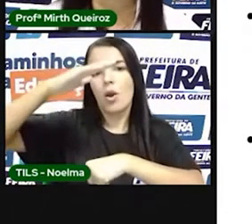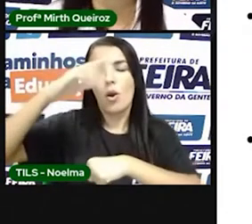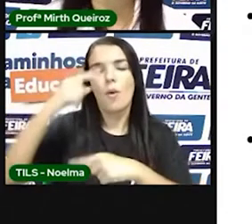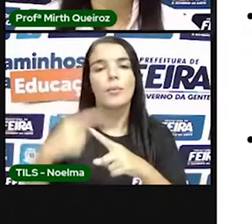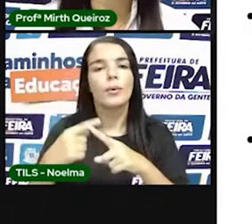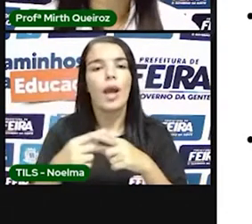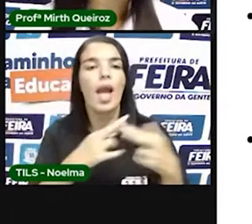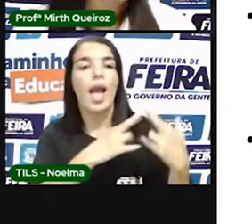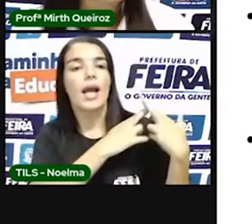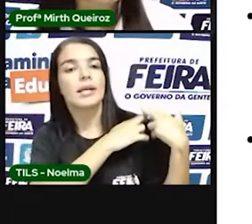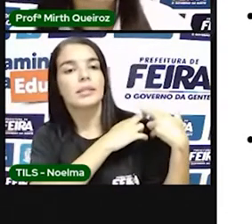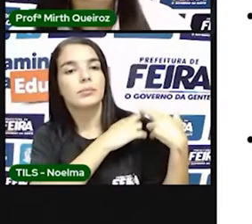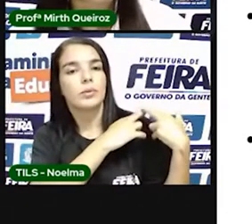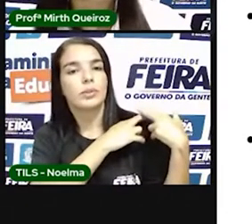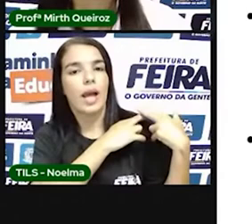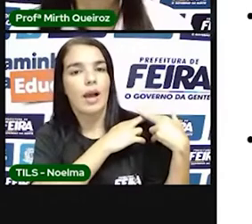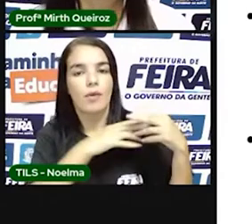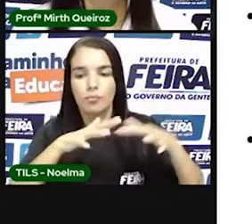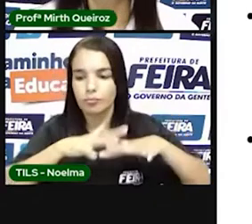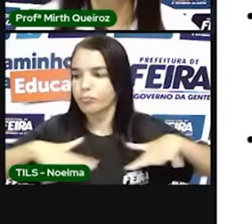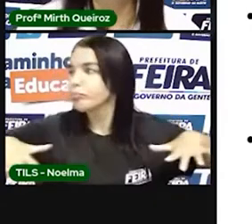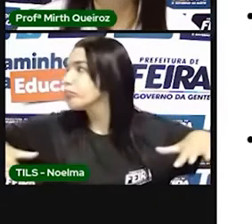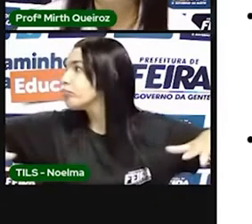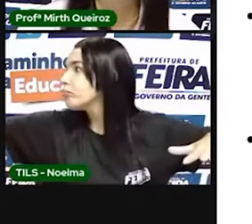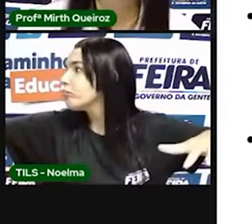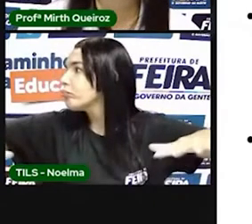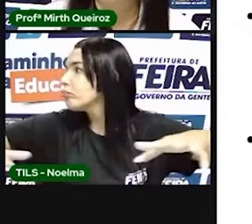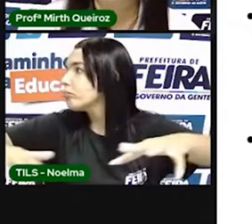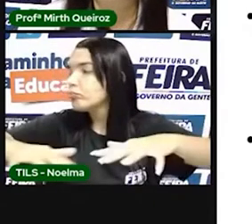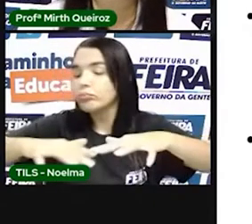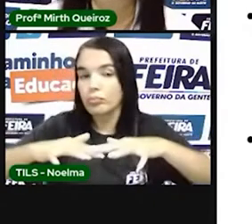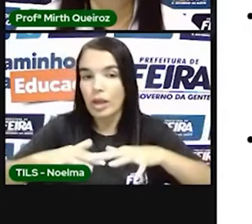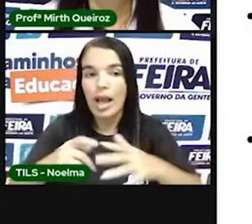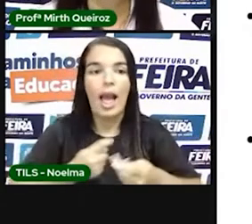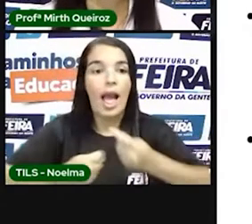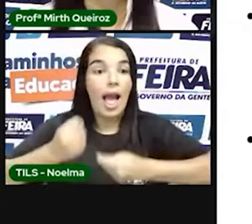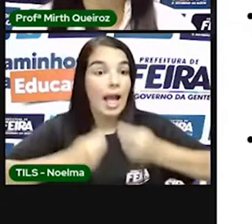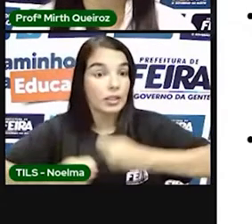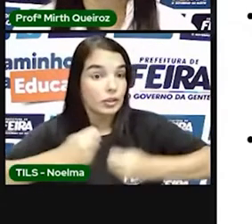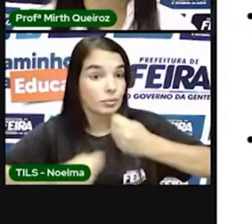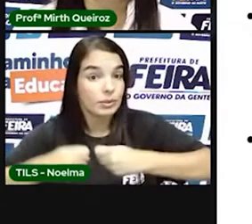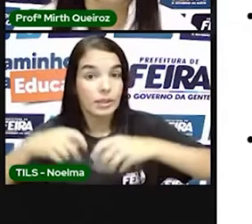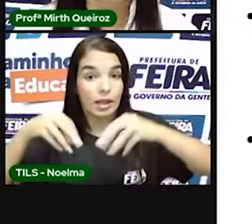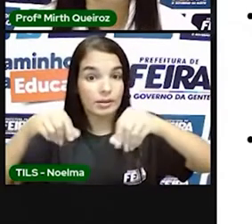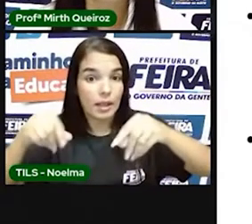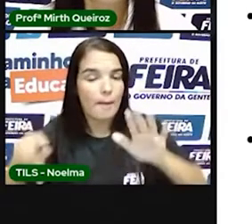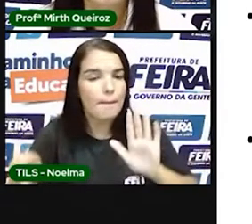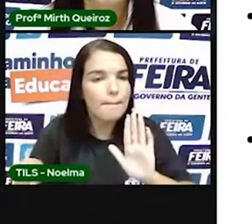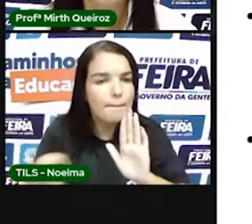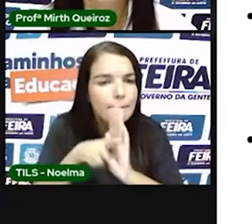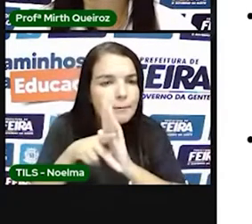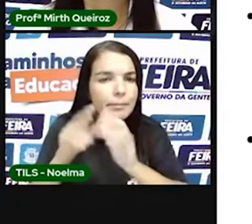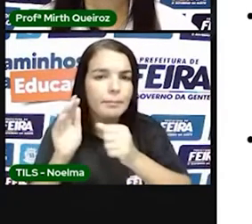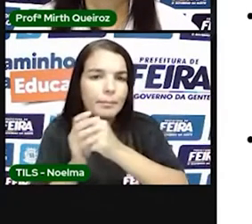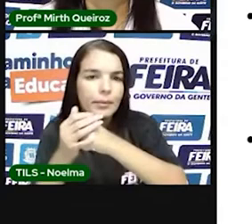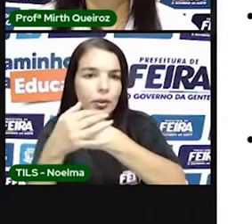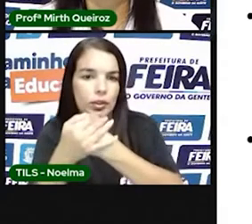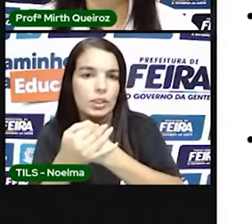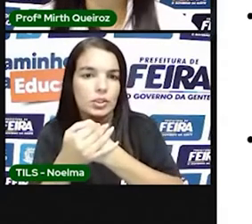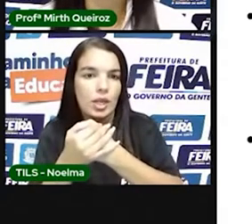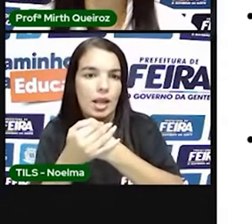responsáveis por povoar aquelas terras, administrar as terras, né? Proteger as terras de invasões,